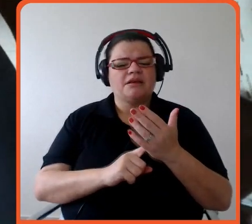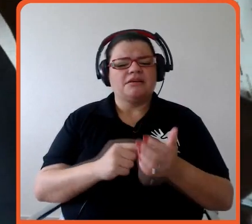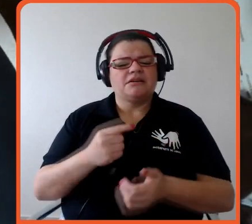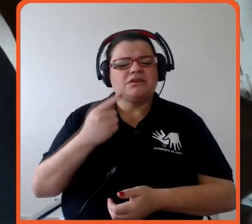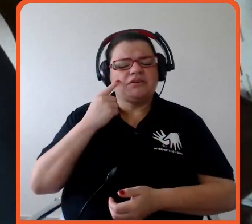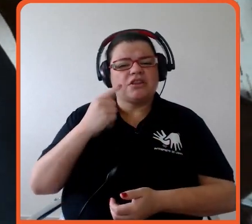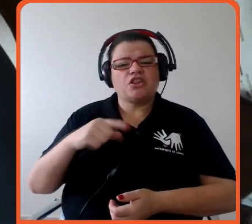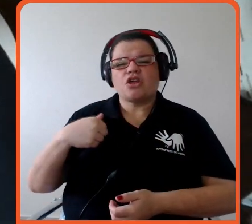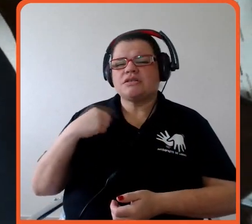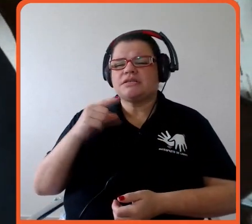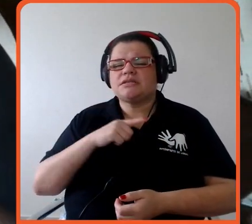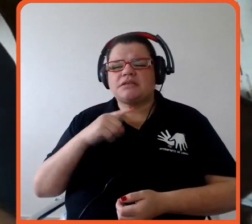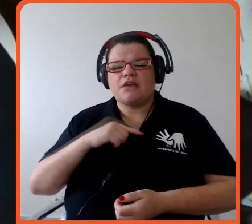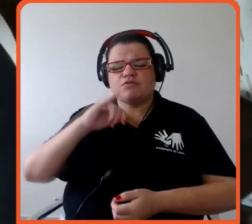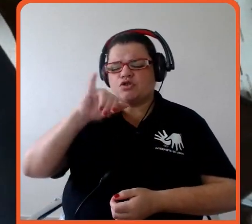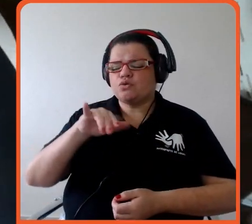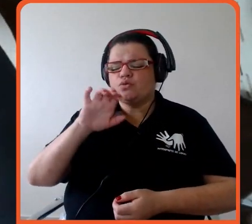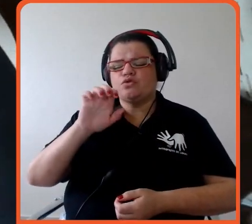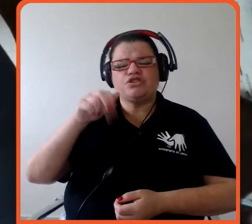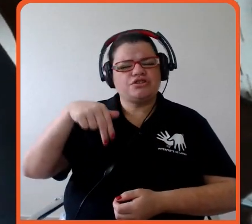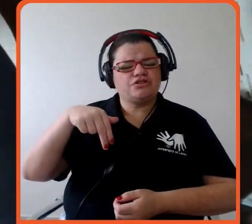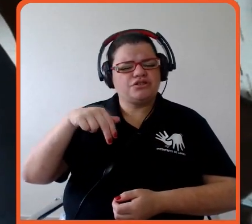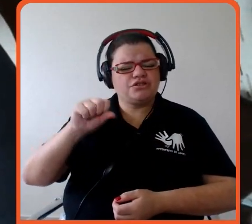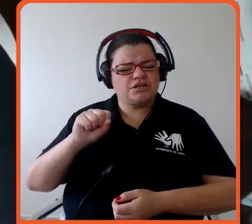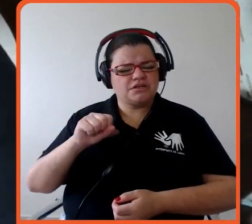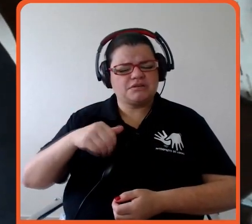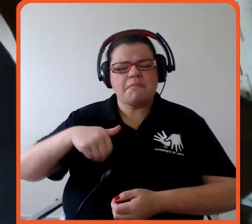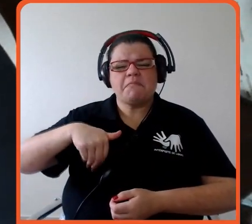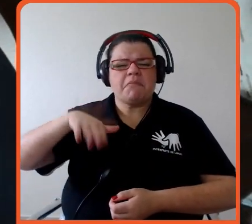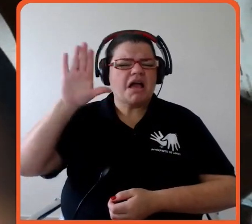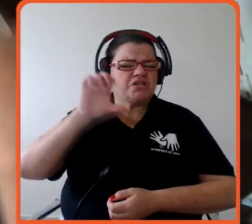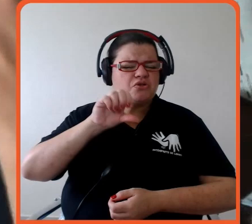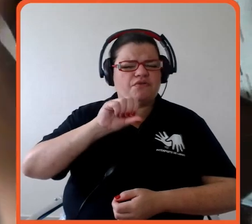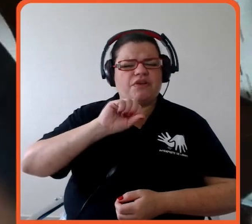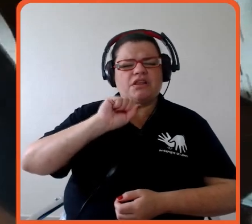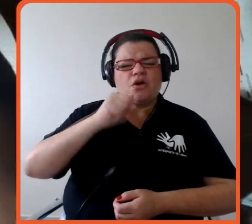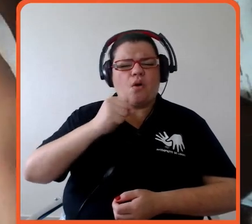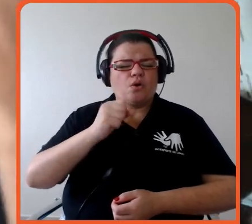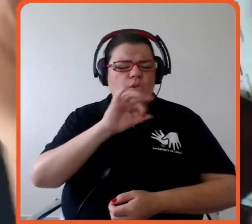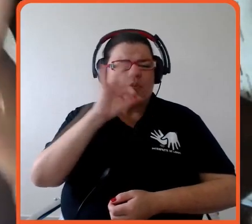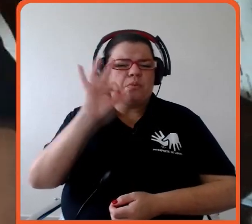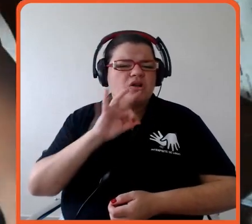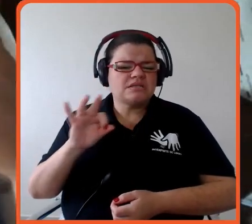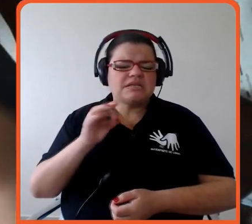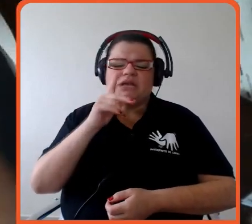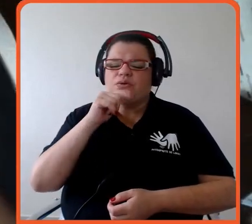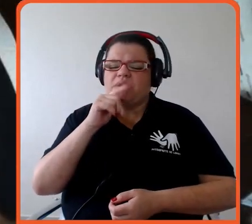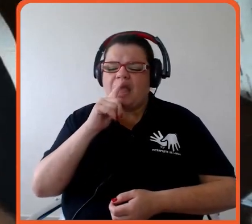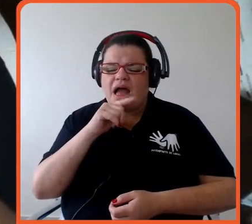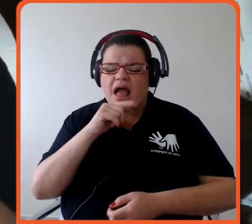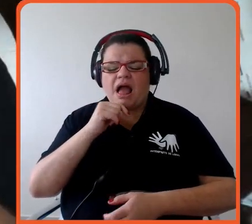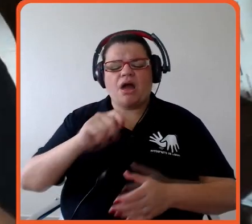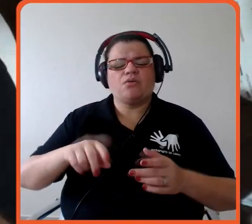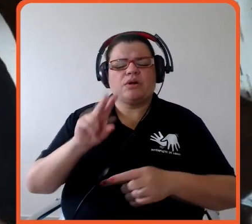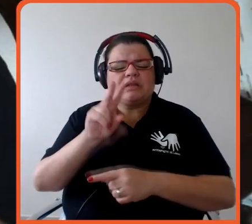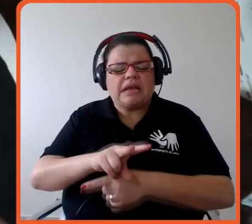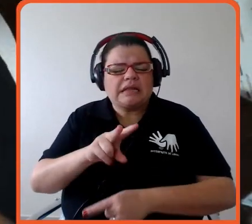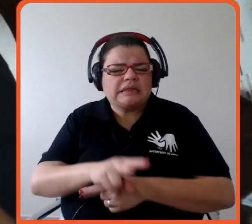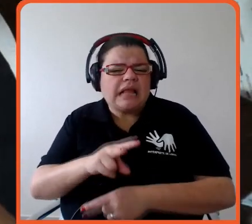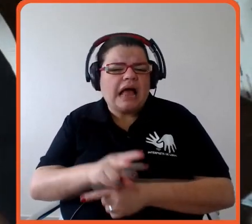jeans mais sustentável do Brasil 98% da água desse jeans é tratada num sistema assim assim assado